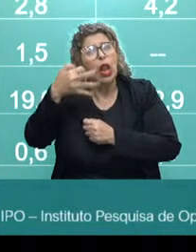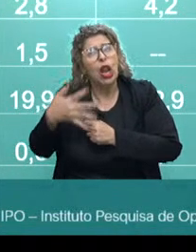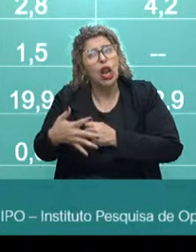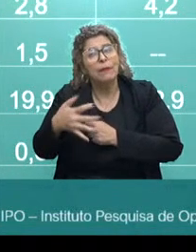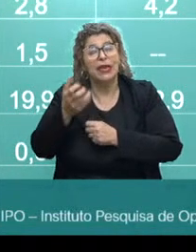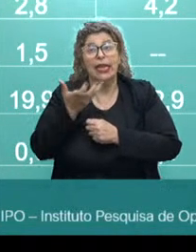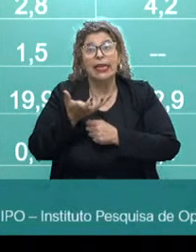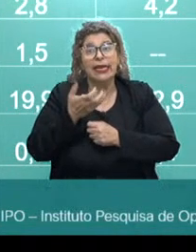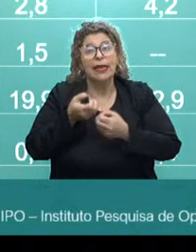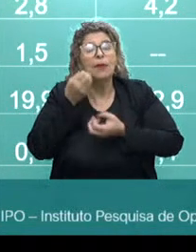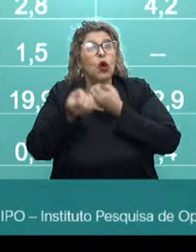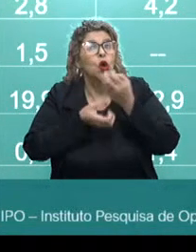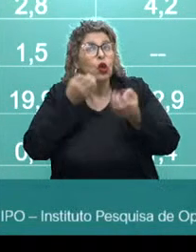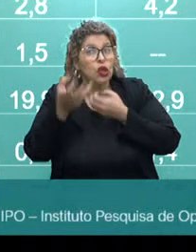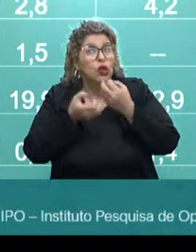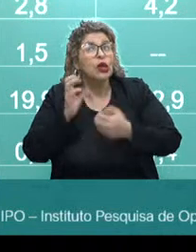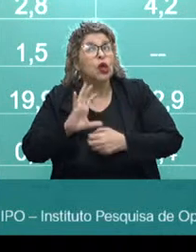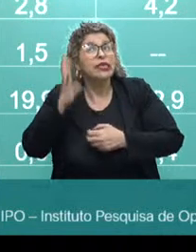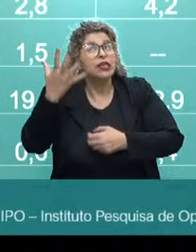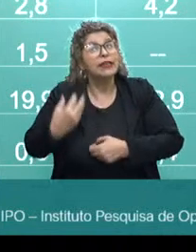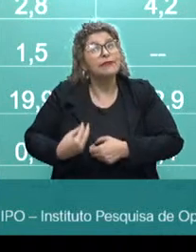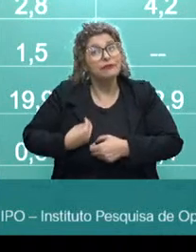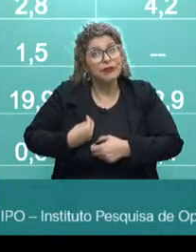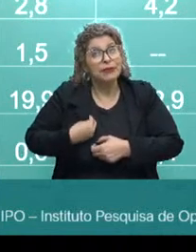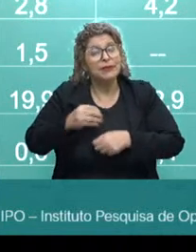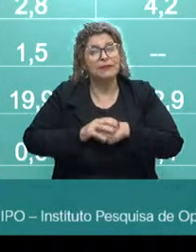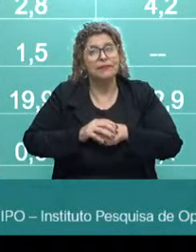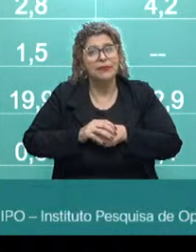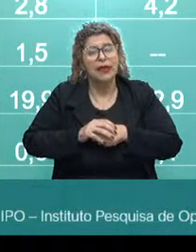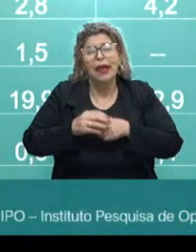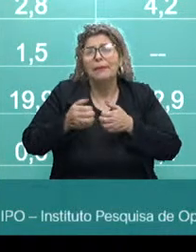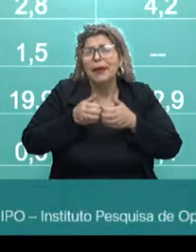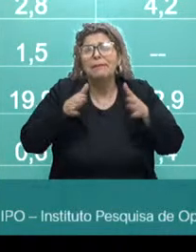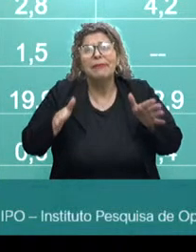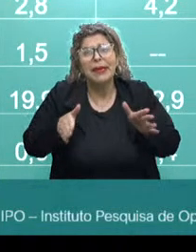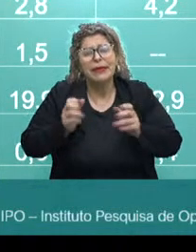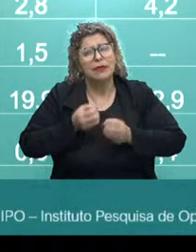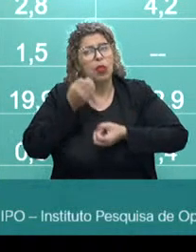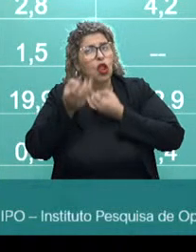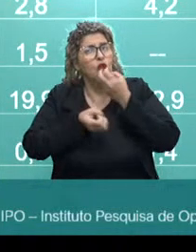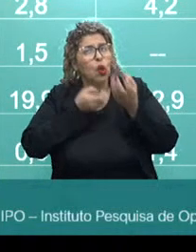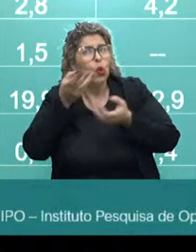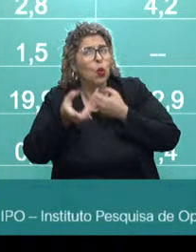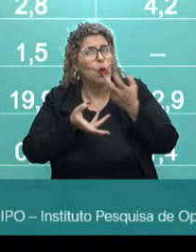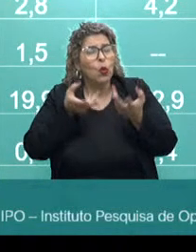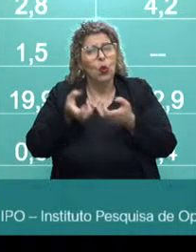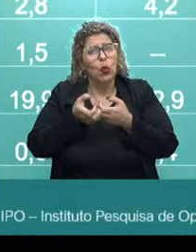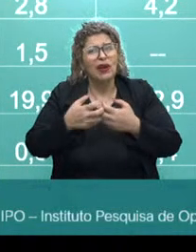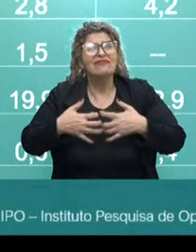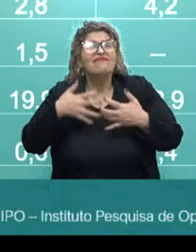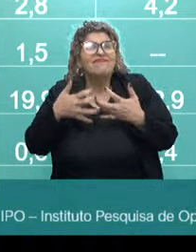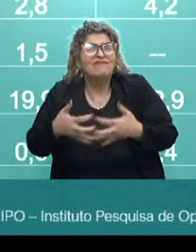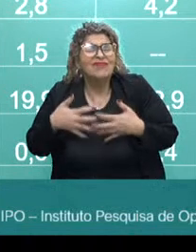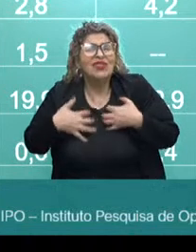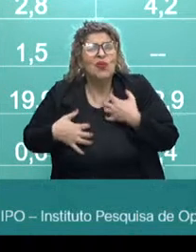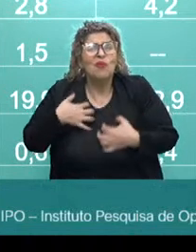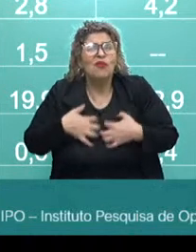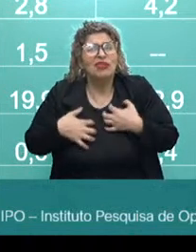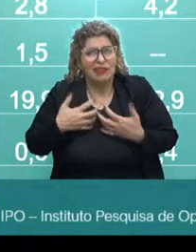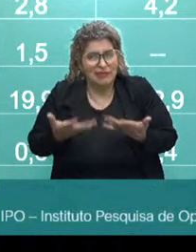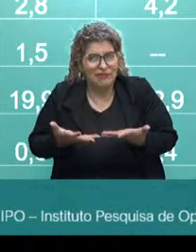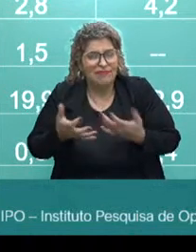porque ele queria nos relatar os seus acontecidos. É uma pergunta aberta. A pessoa podia nos dizer o que incomodou, o que estava